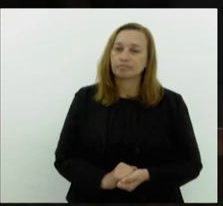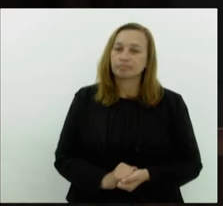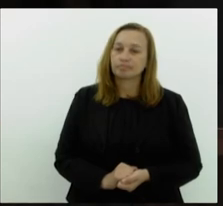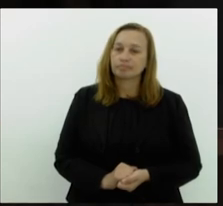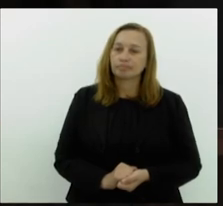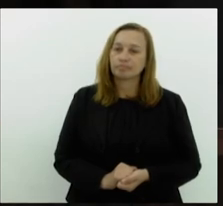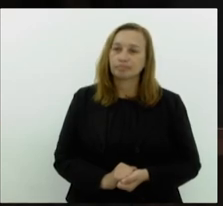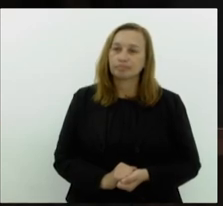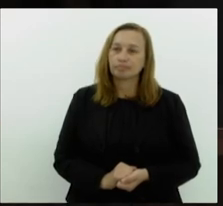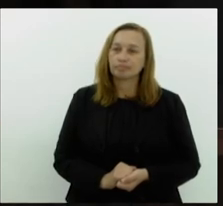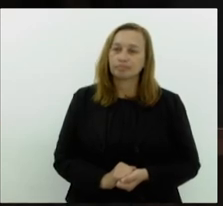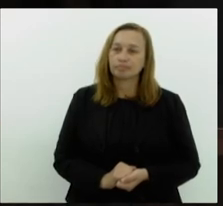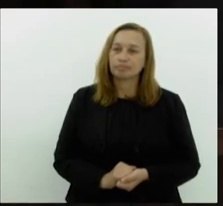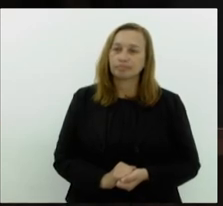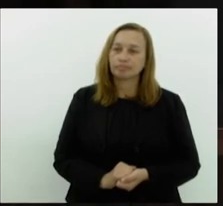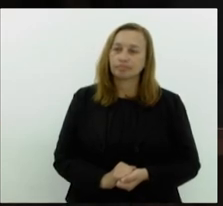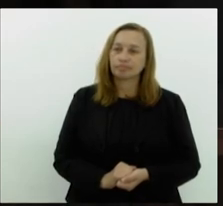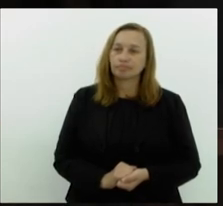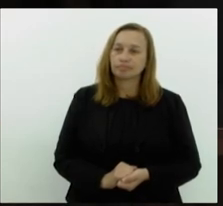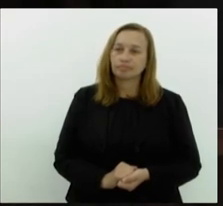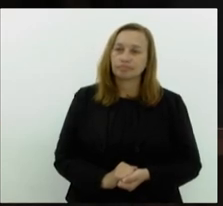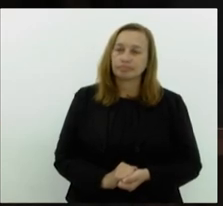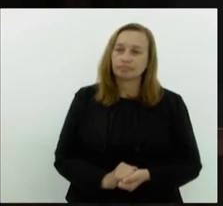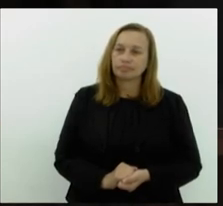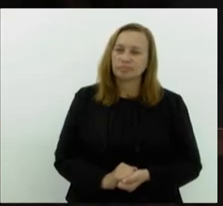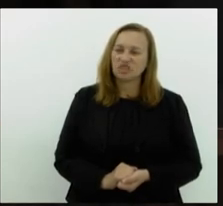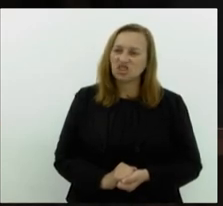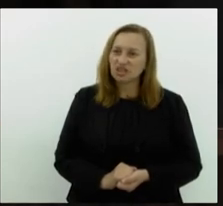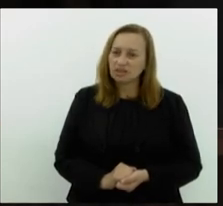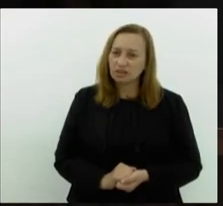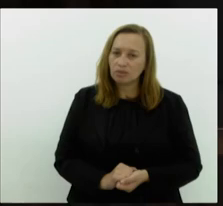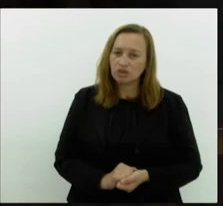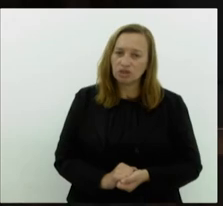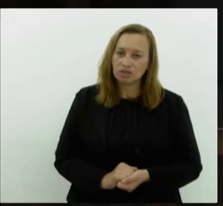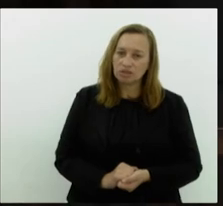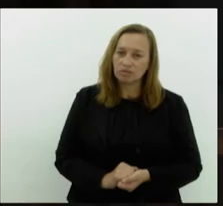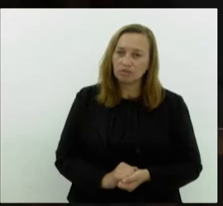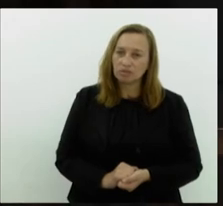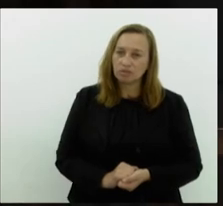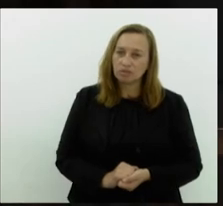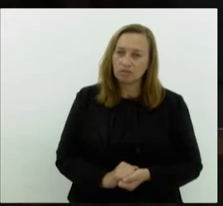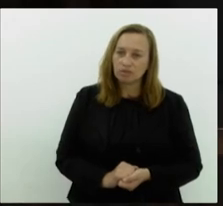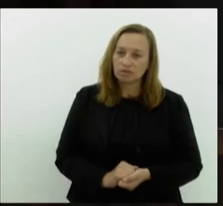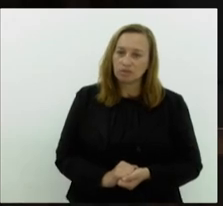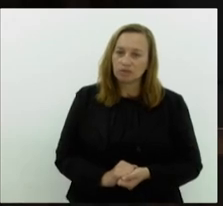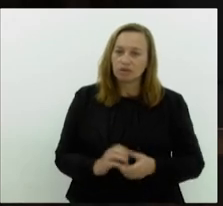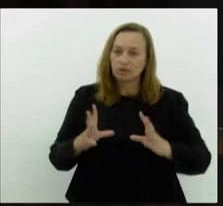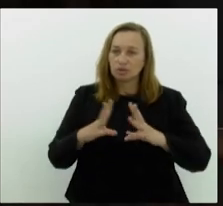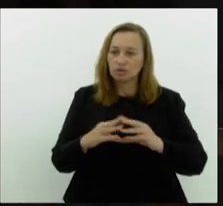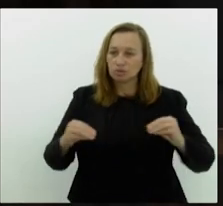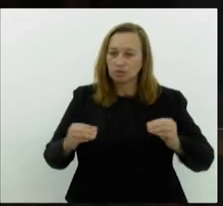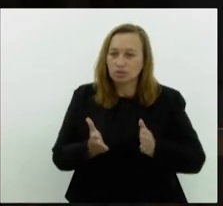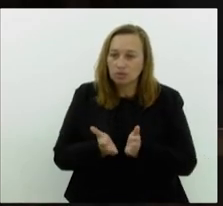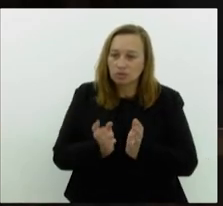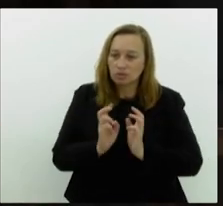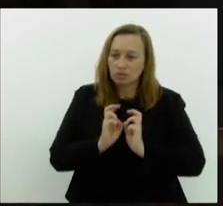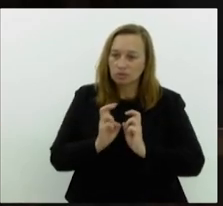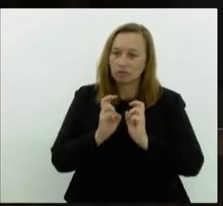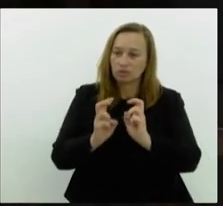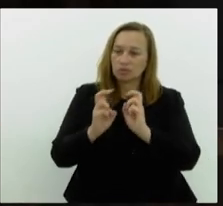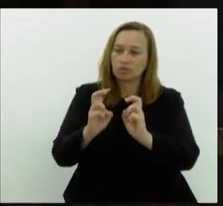a extensão, a extensão da baldeação da estação ferroviária